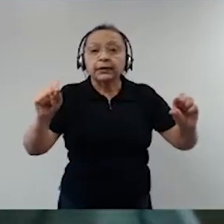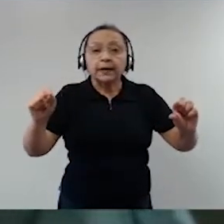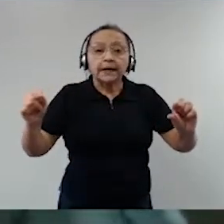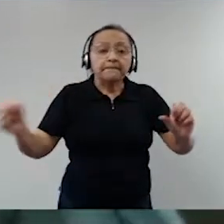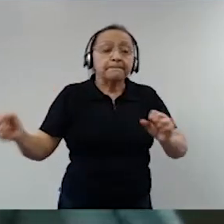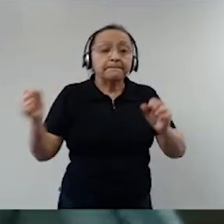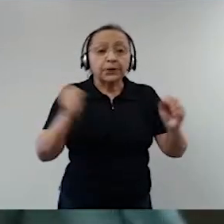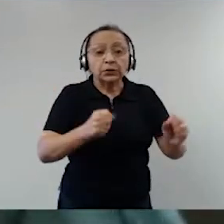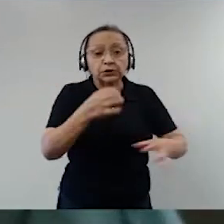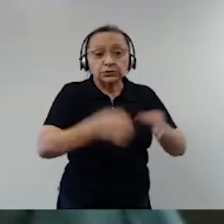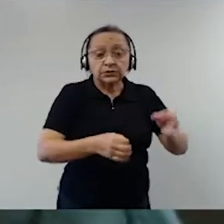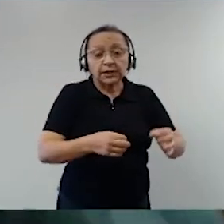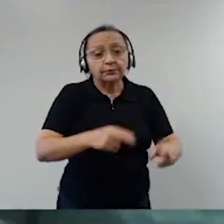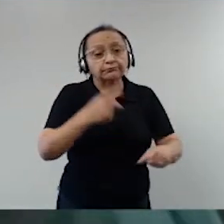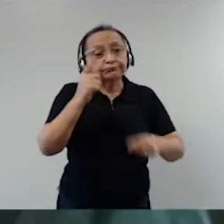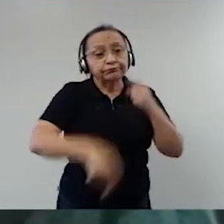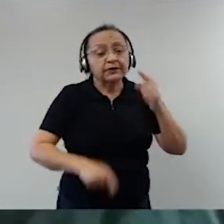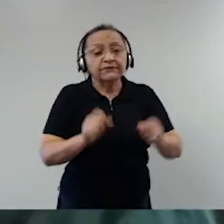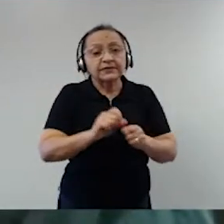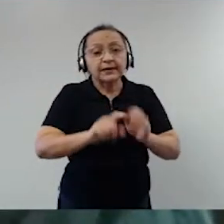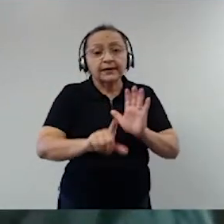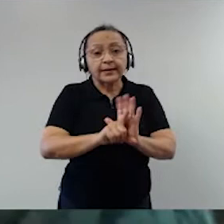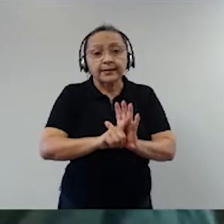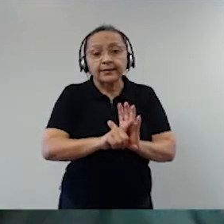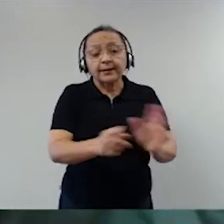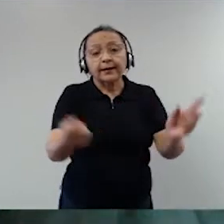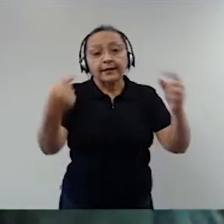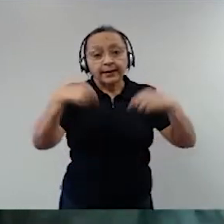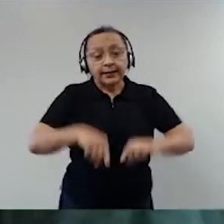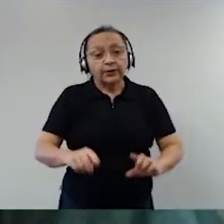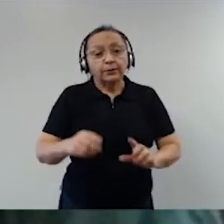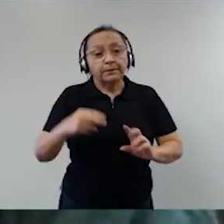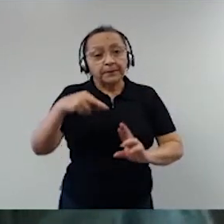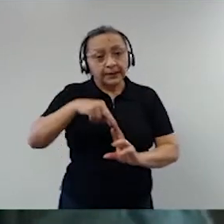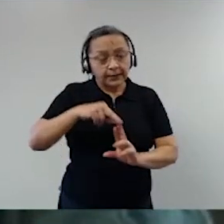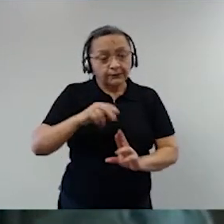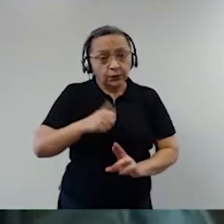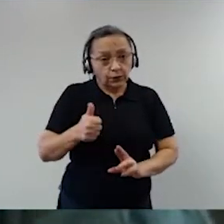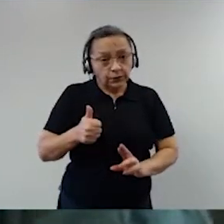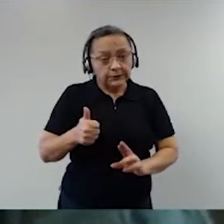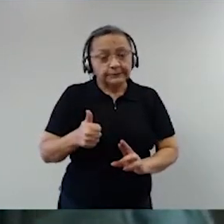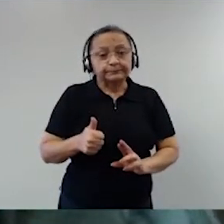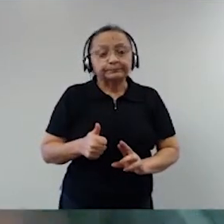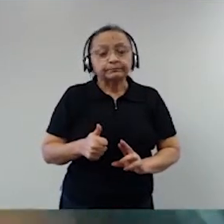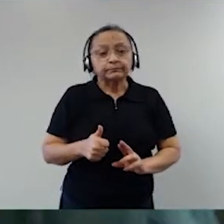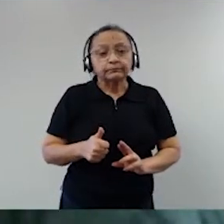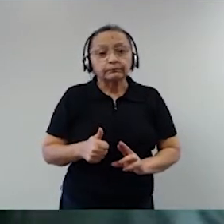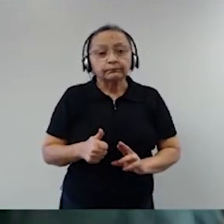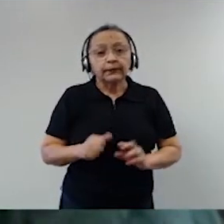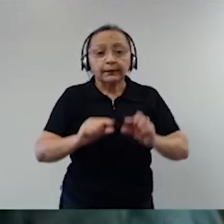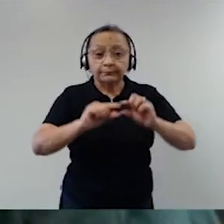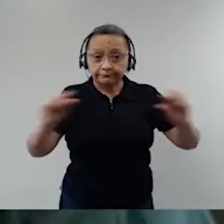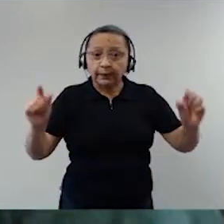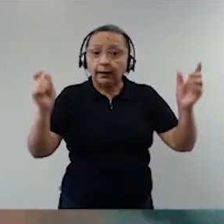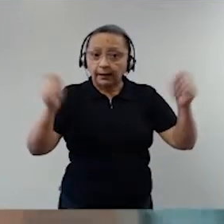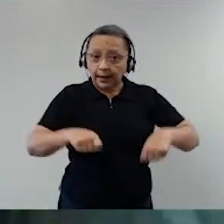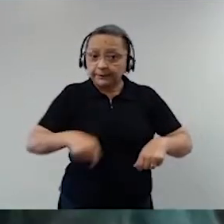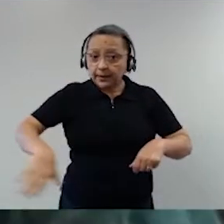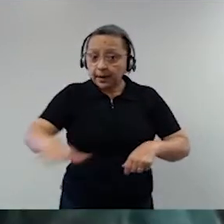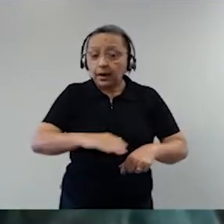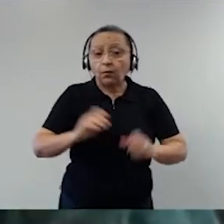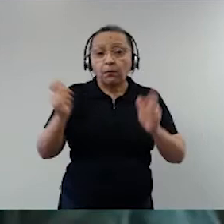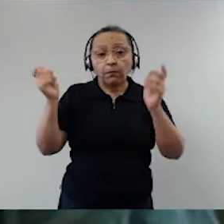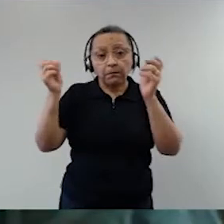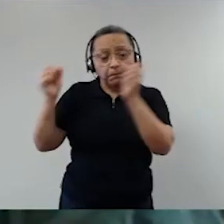E se colocou no 49, inciso 11, o seguinte, 49, inciso 11, cabe ao Poder Legislativo